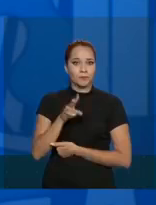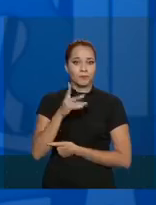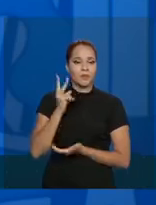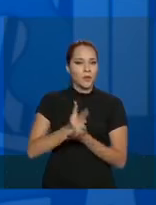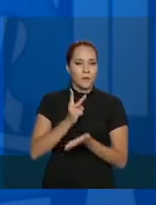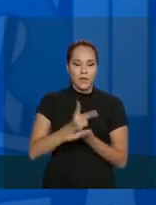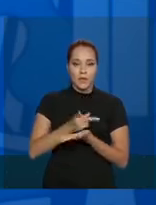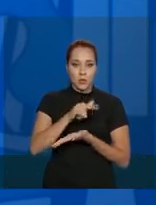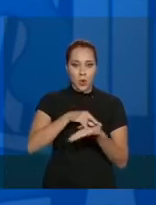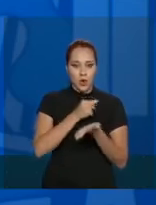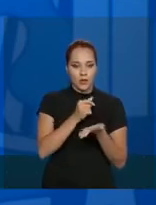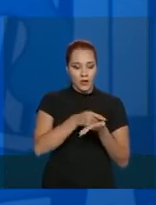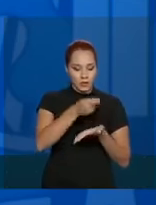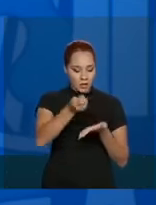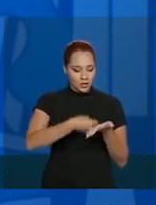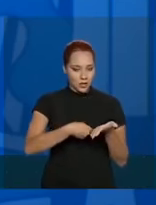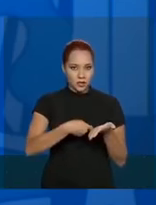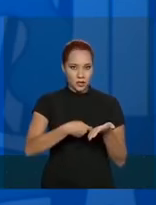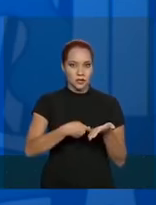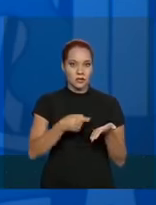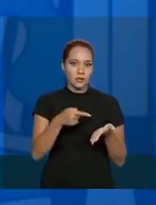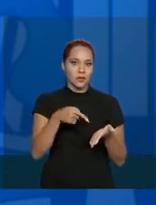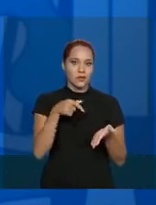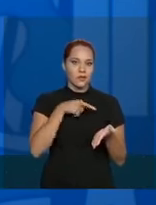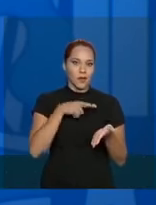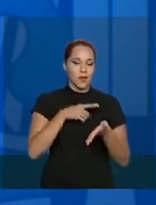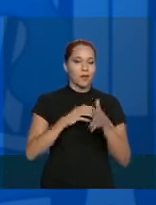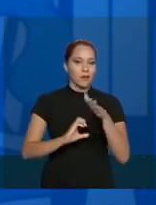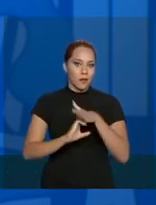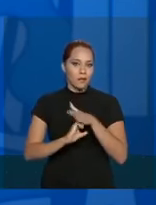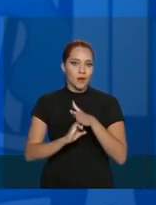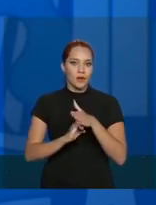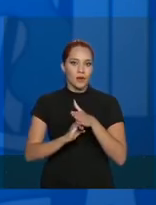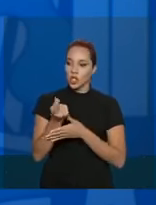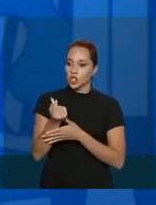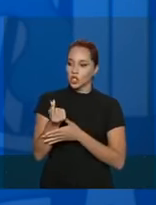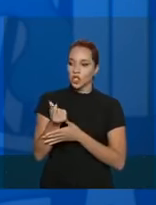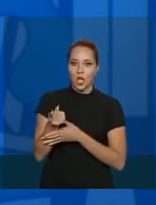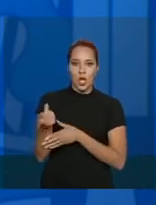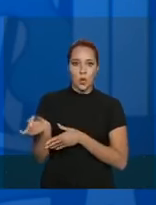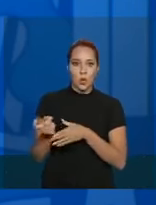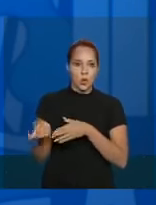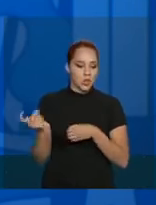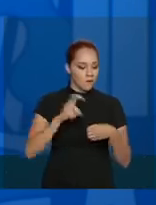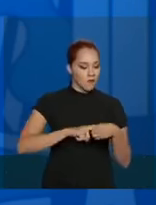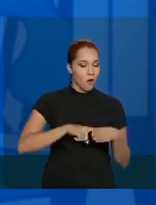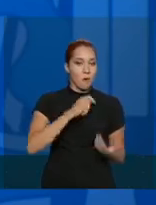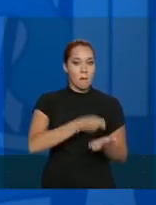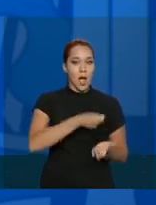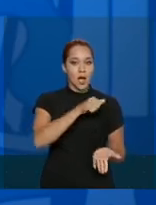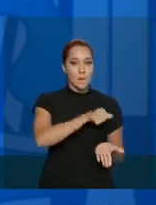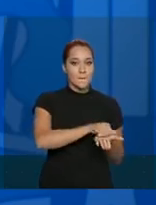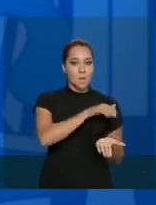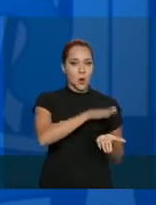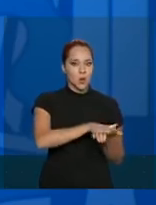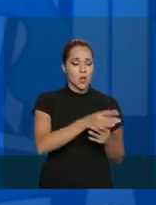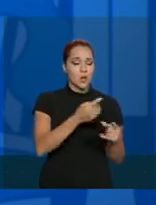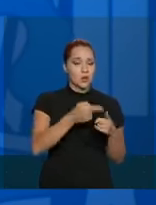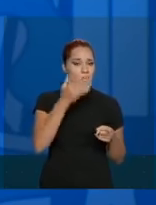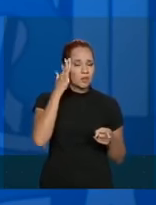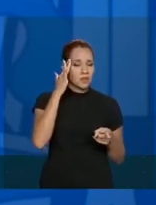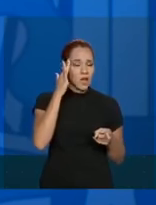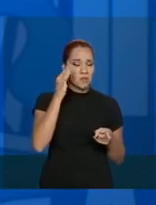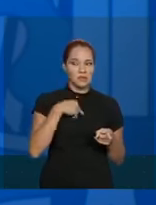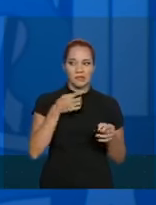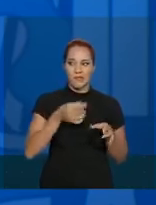o contrato, tem empresas que devolvem o dinheiro, pagam a multa, porque sabem que